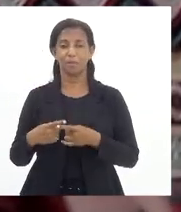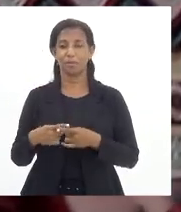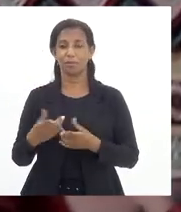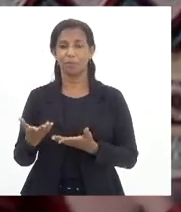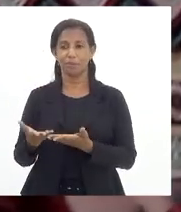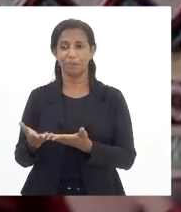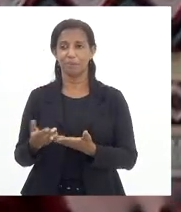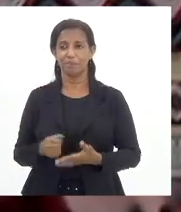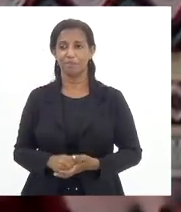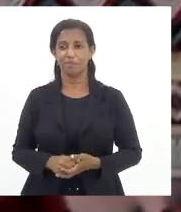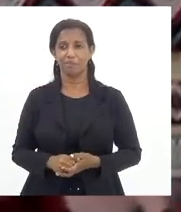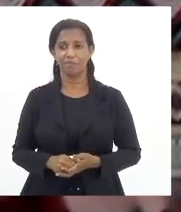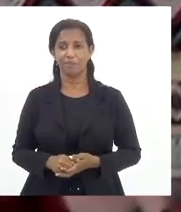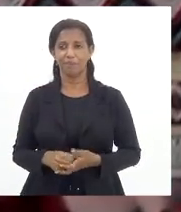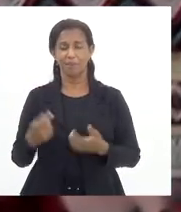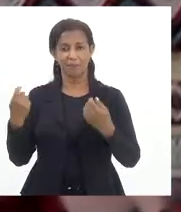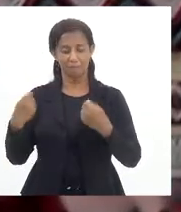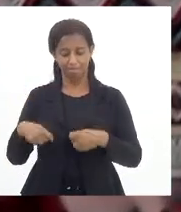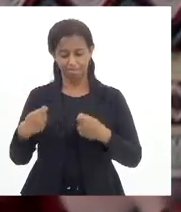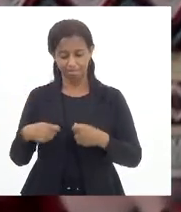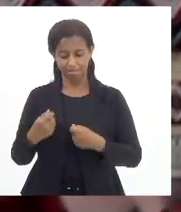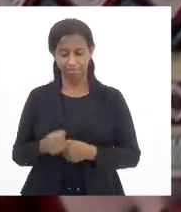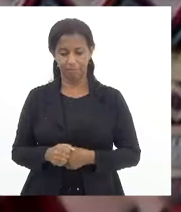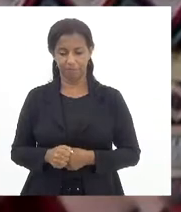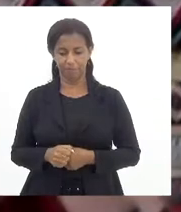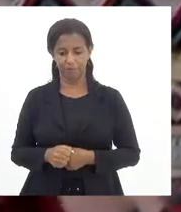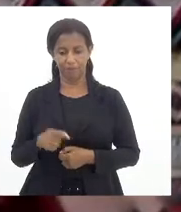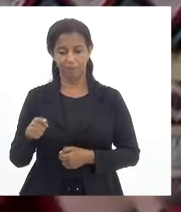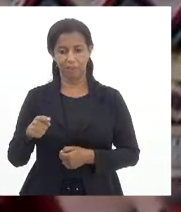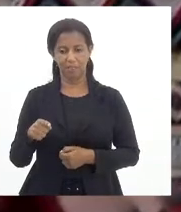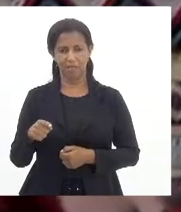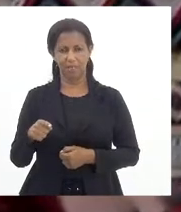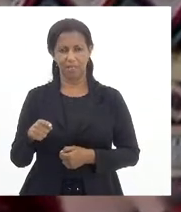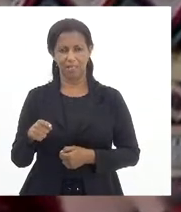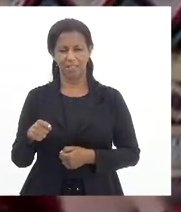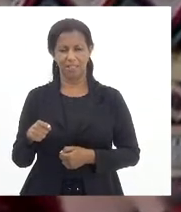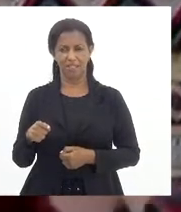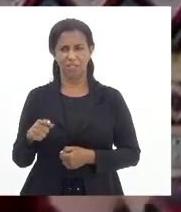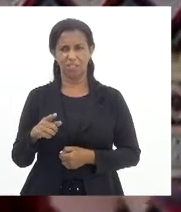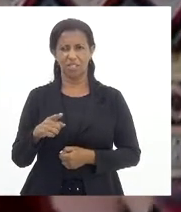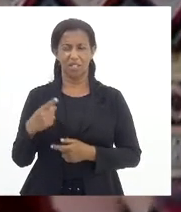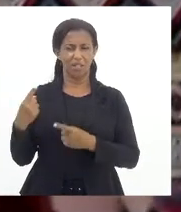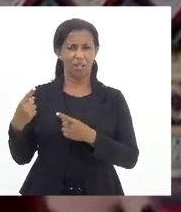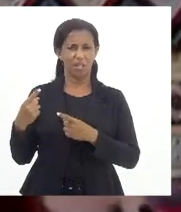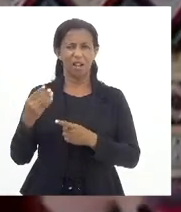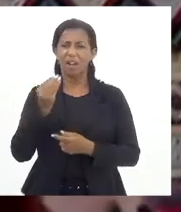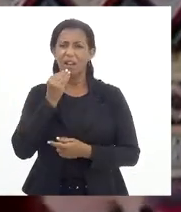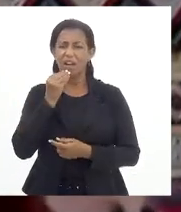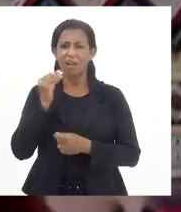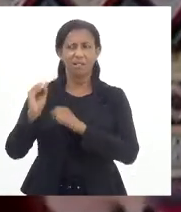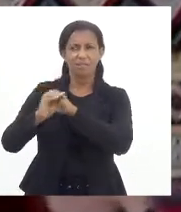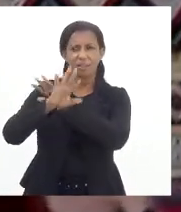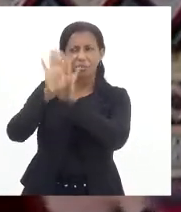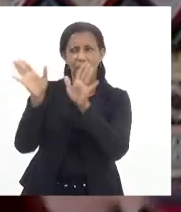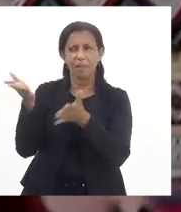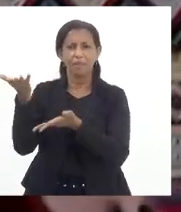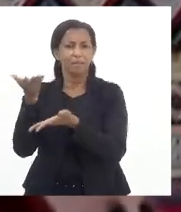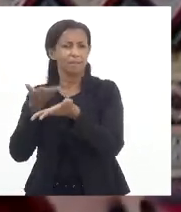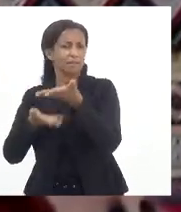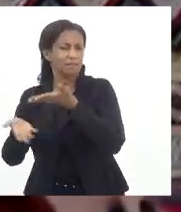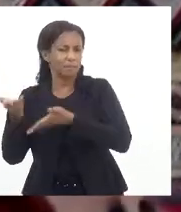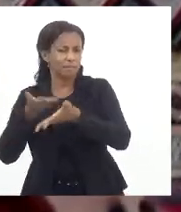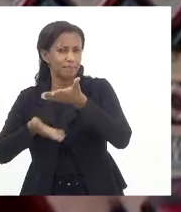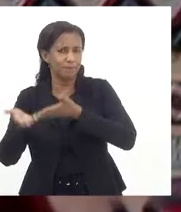devemos nesse contexto de ataque a transparência à participação